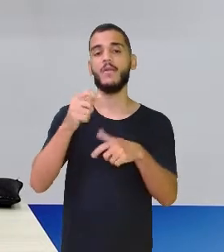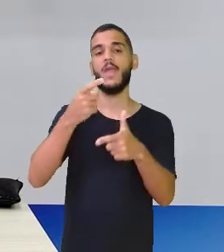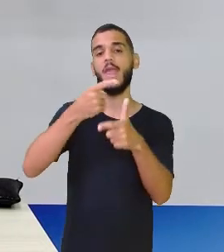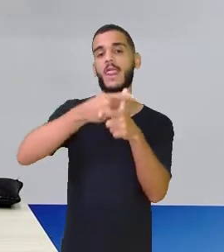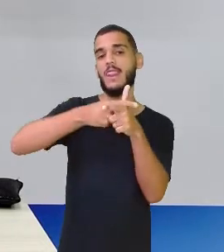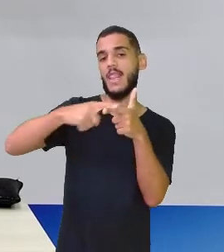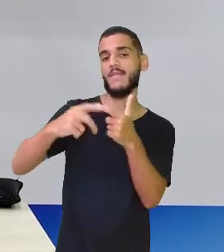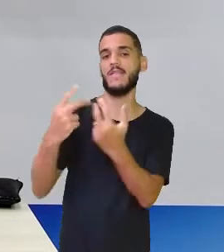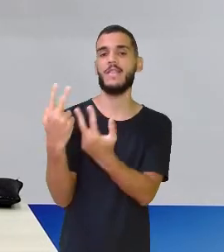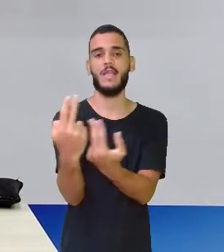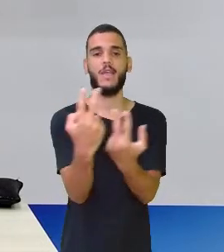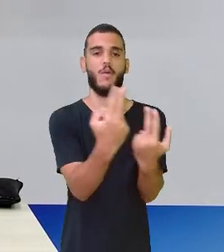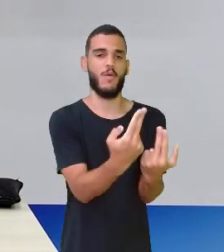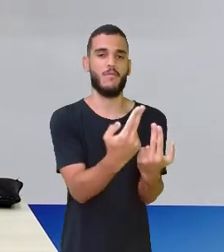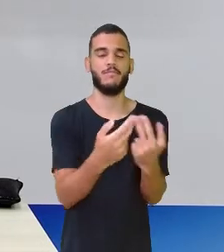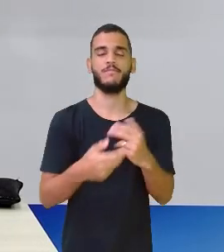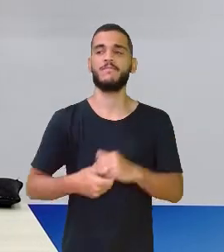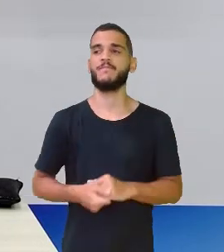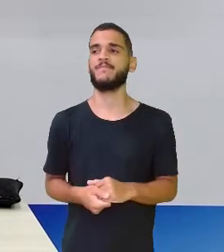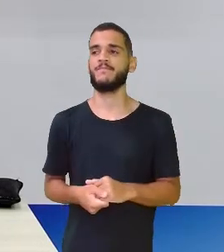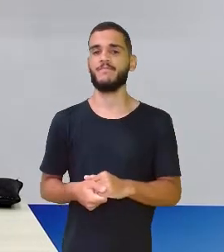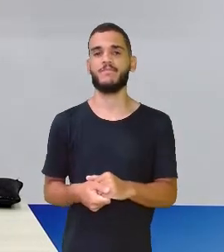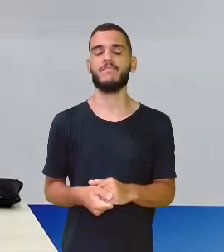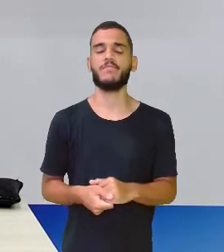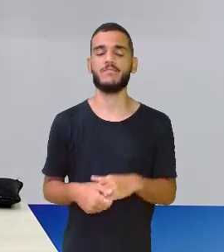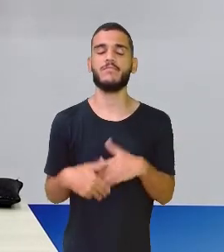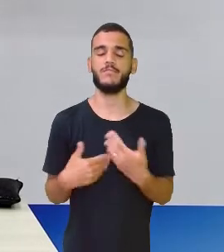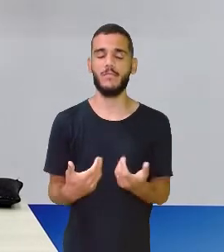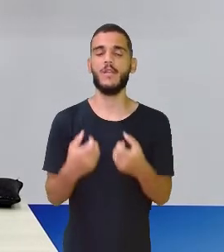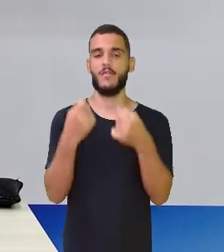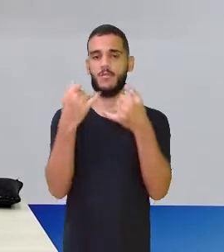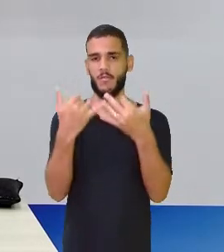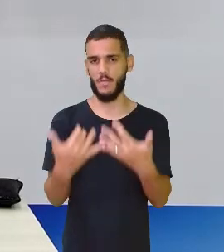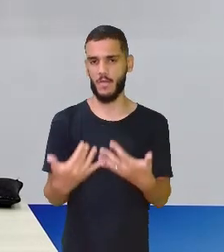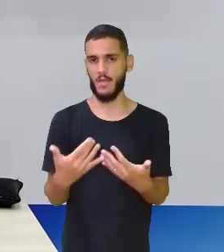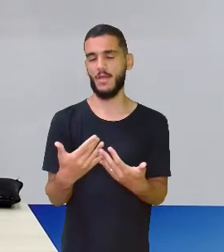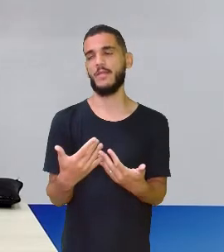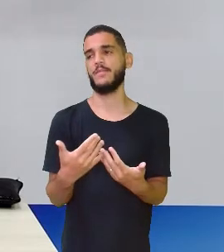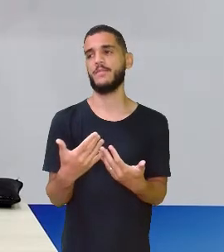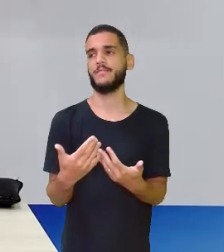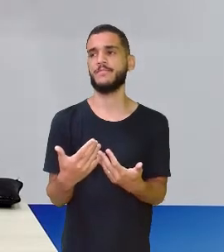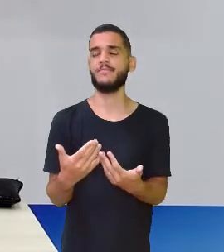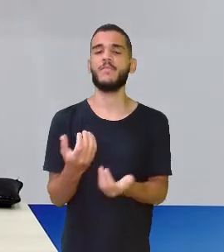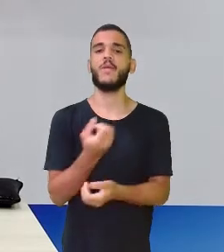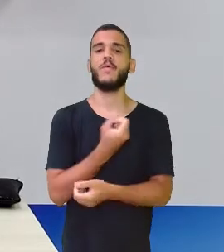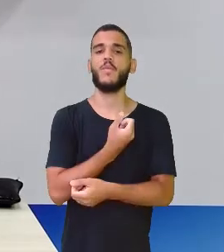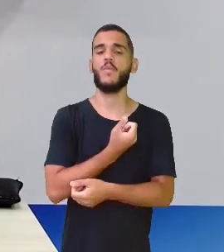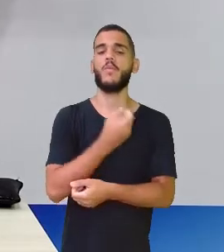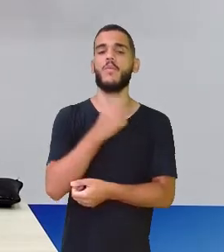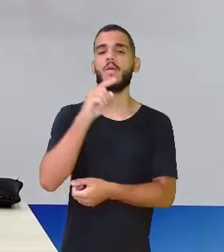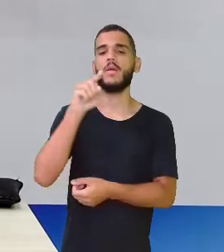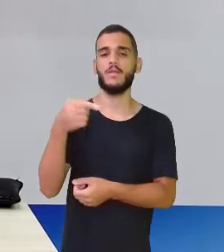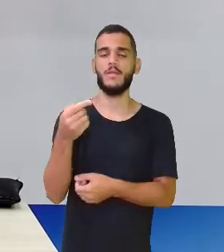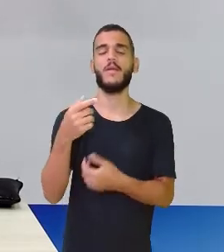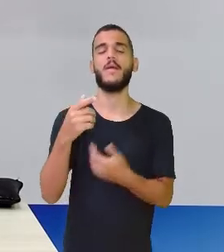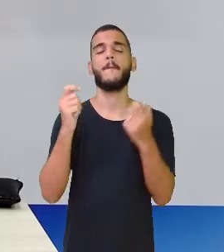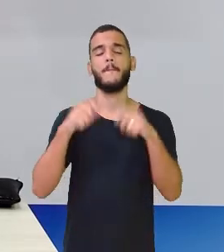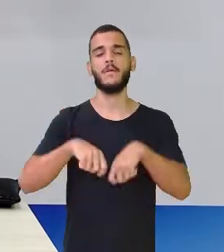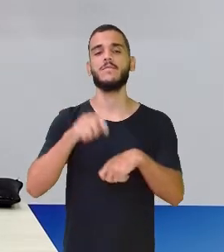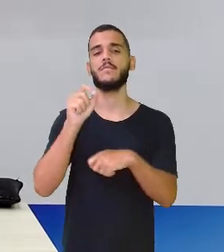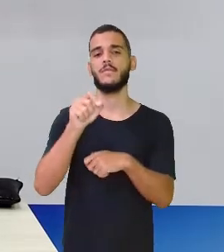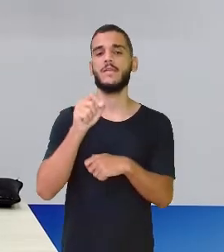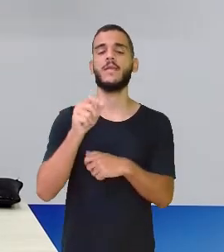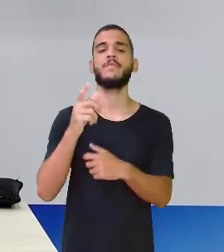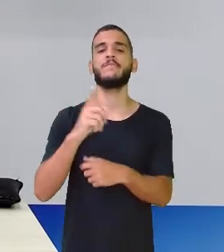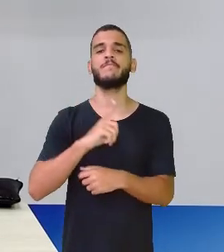dividido em partes iguais. Quando a gente fala, por exemplo, de números decimais, eu posso dizer